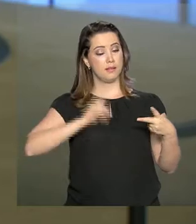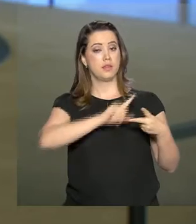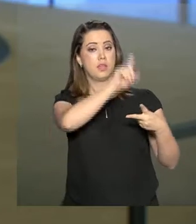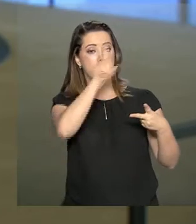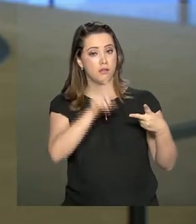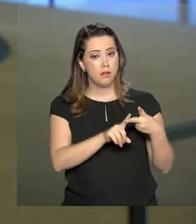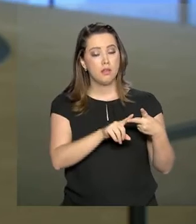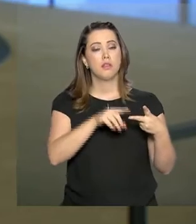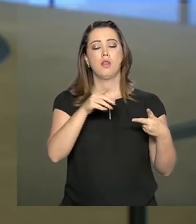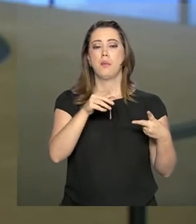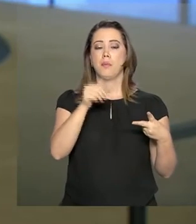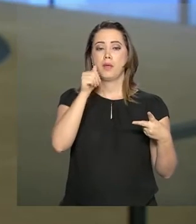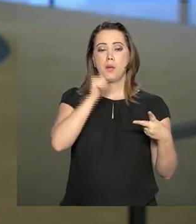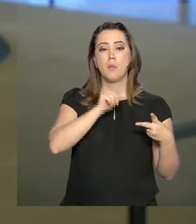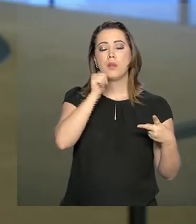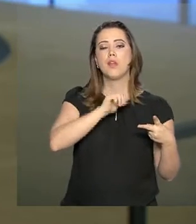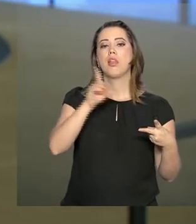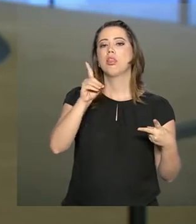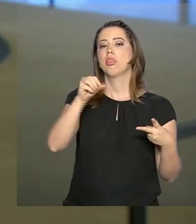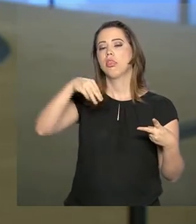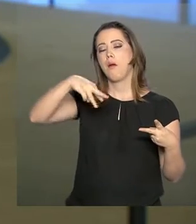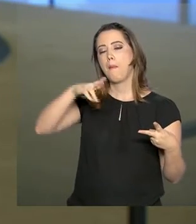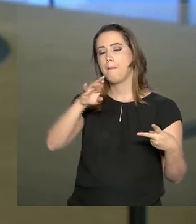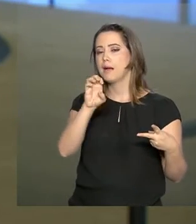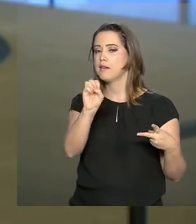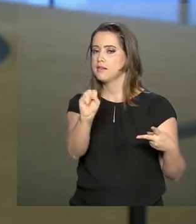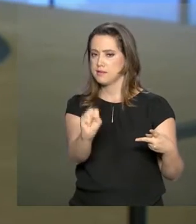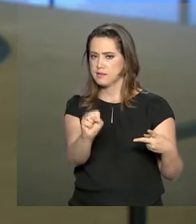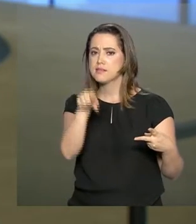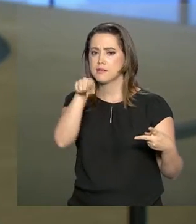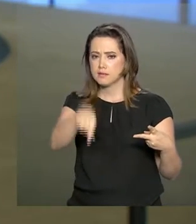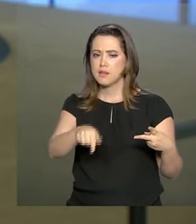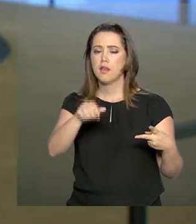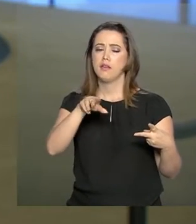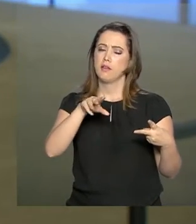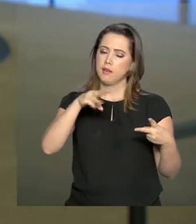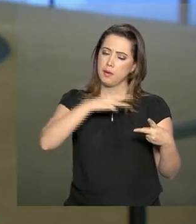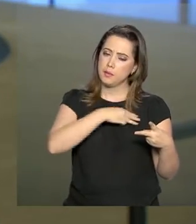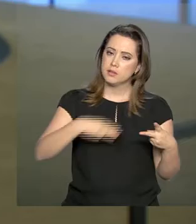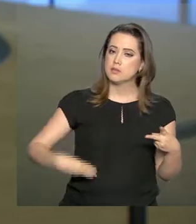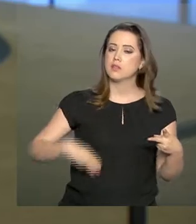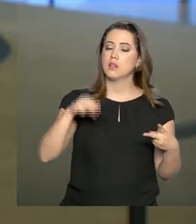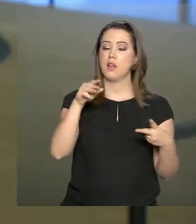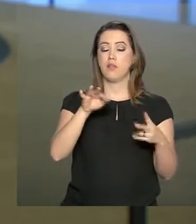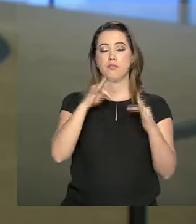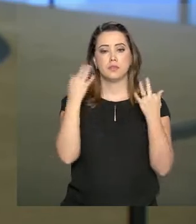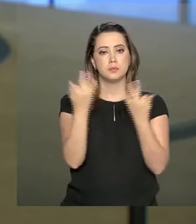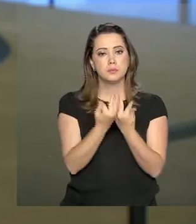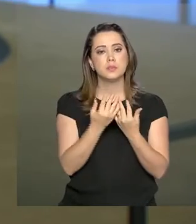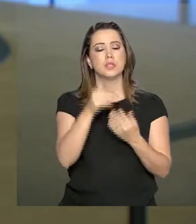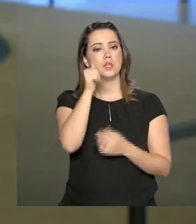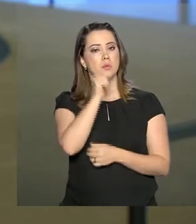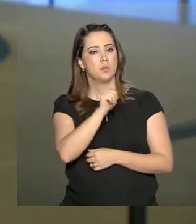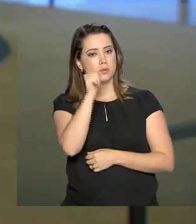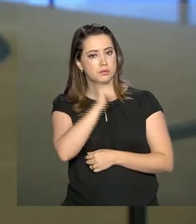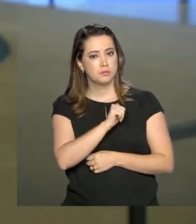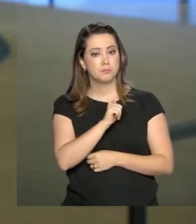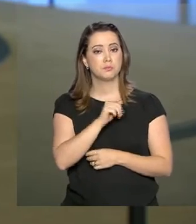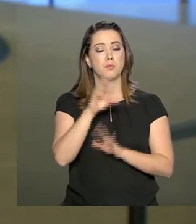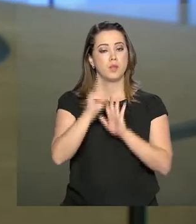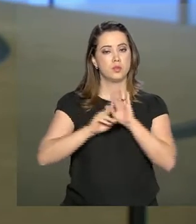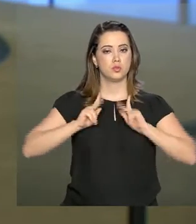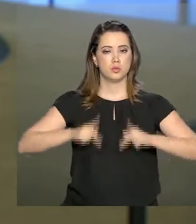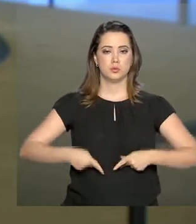Alves, da Mulher, da Família e dos Direitos Humanos. Essa reunião ainda está ocorrendo, portanto, não terminou. Mais cedo, o presidente